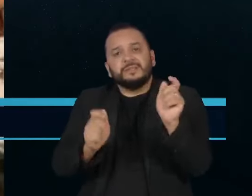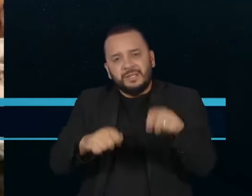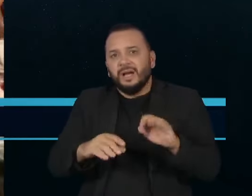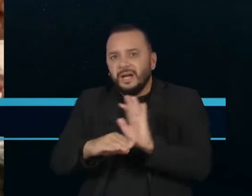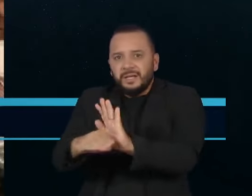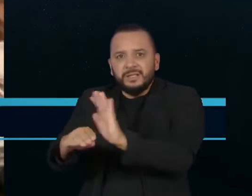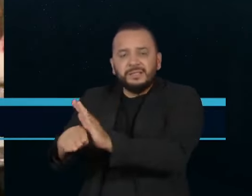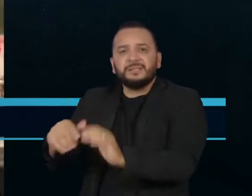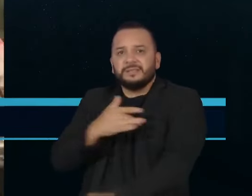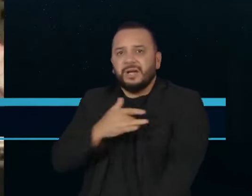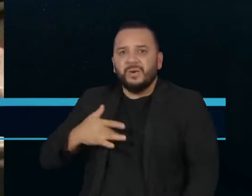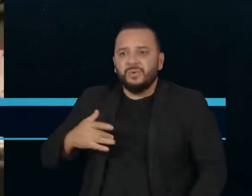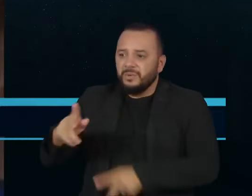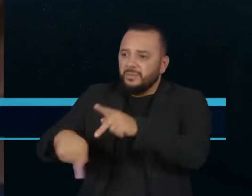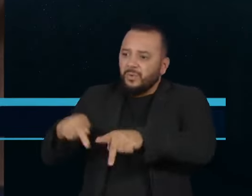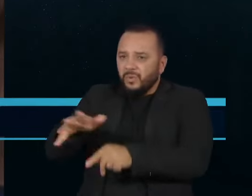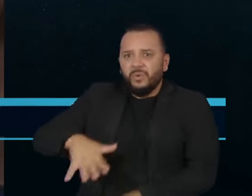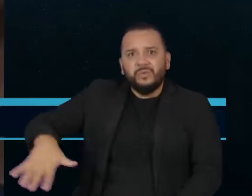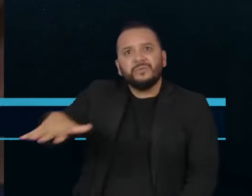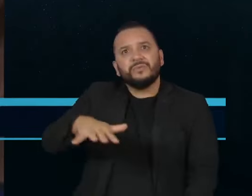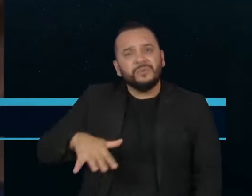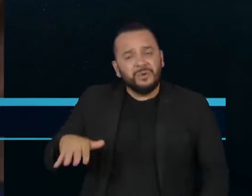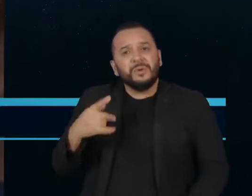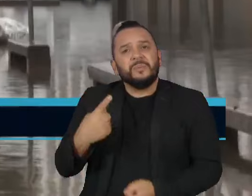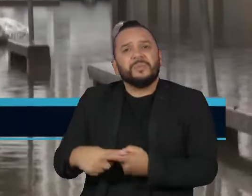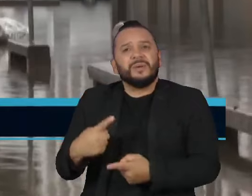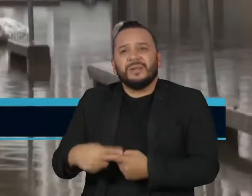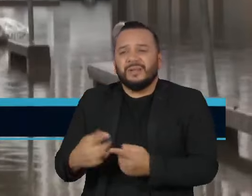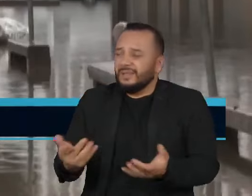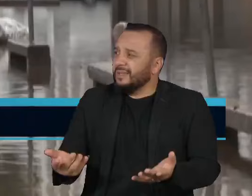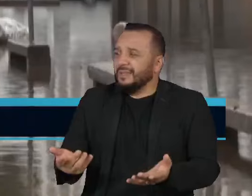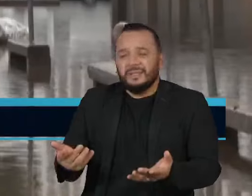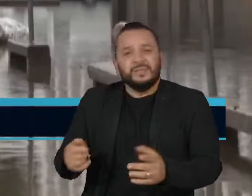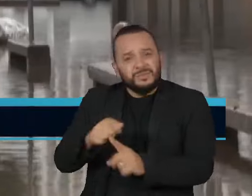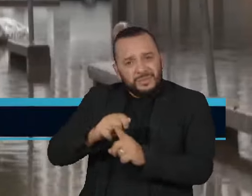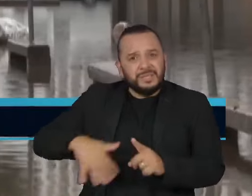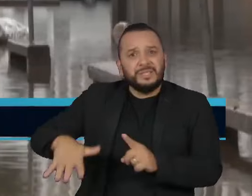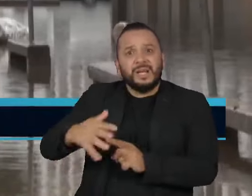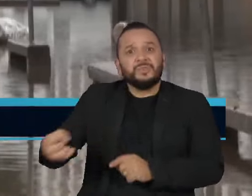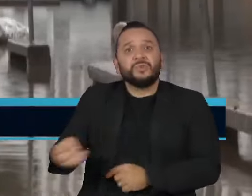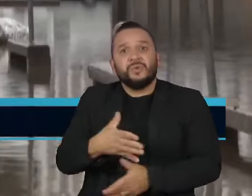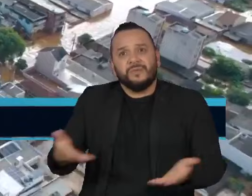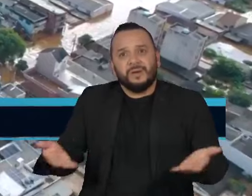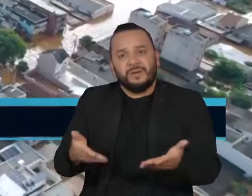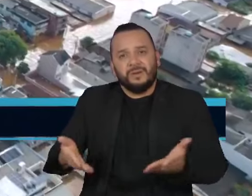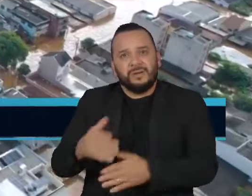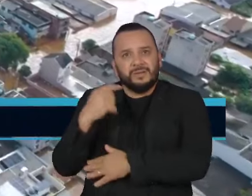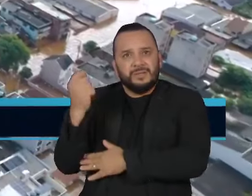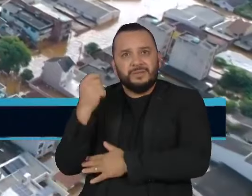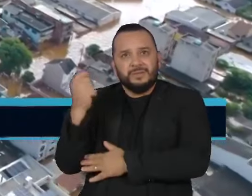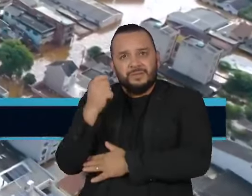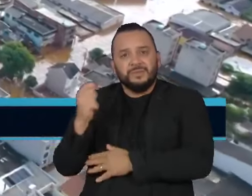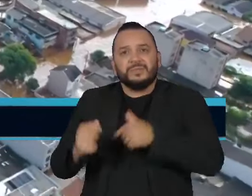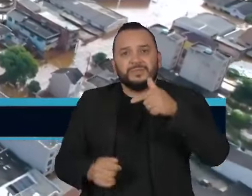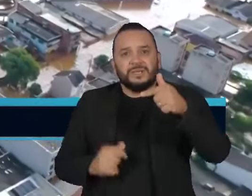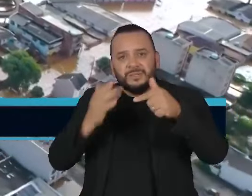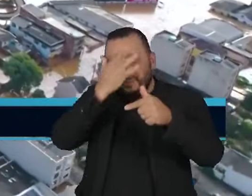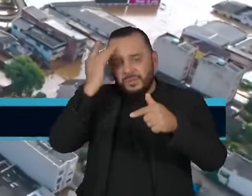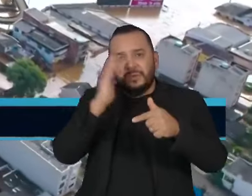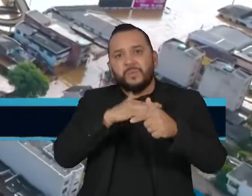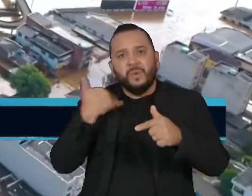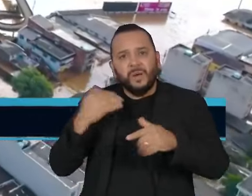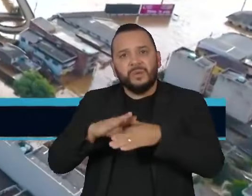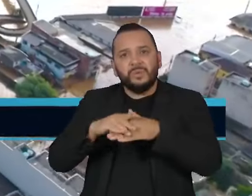de saúde à população afetada pelo novo cenário global. Só no Rio Grande do Sul, sete pessoas morreram por leptospirose.